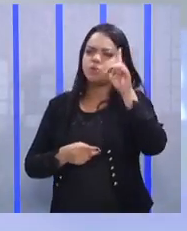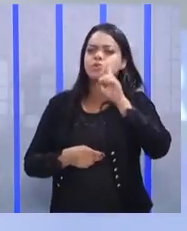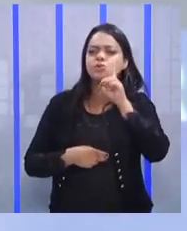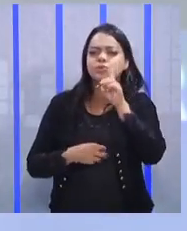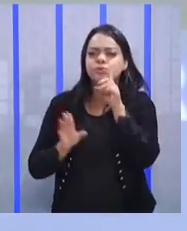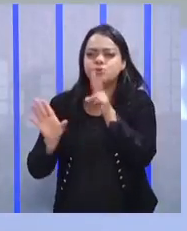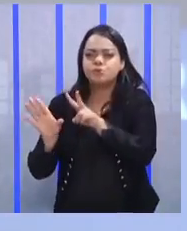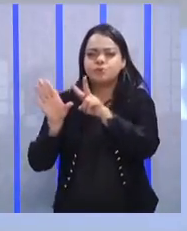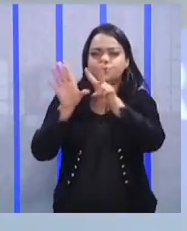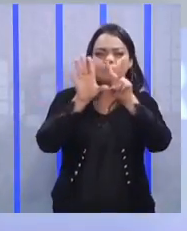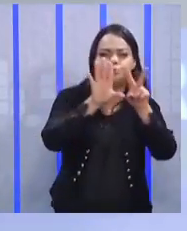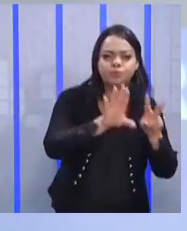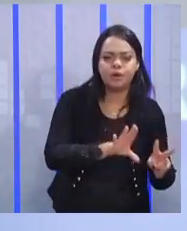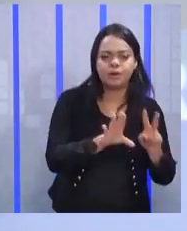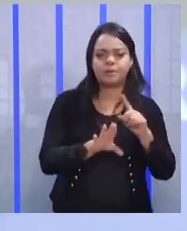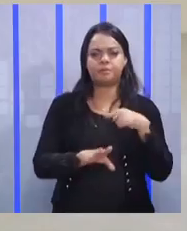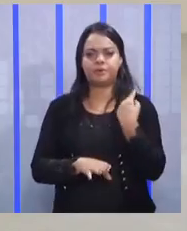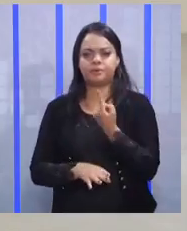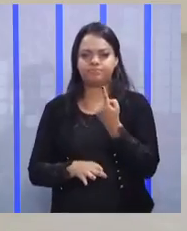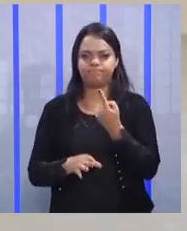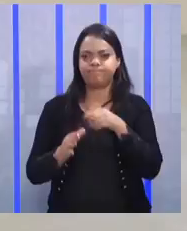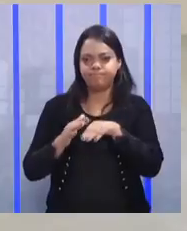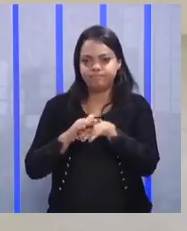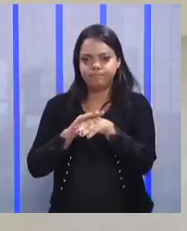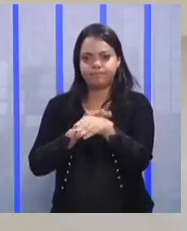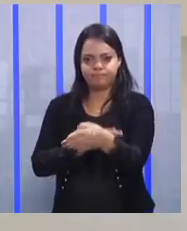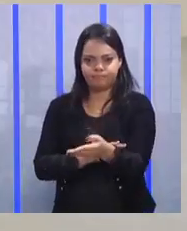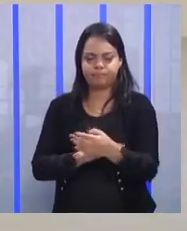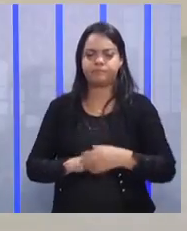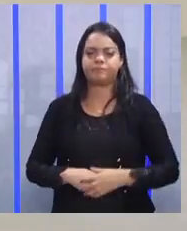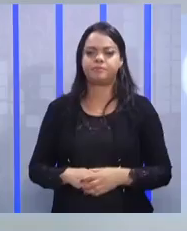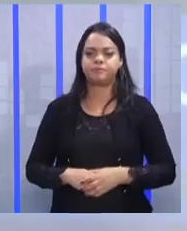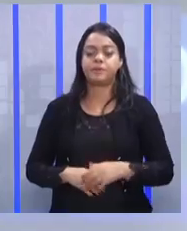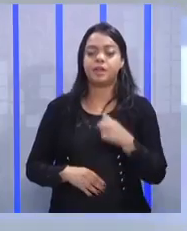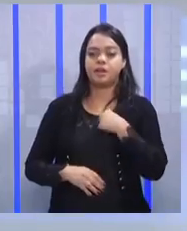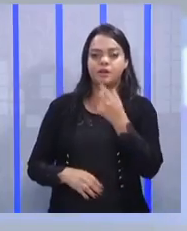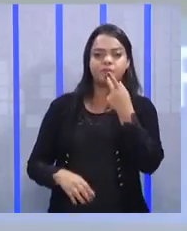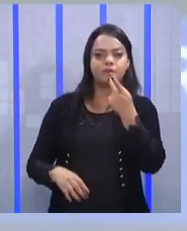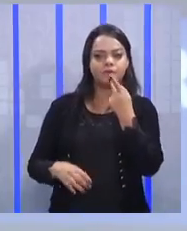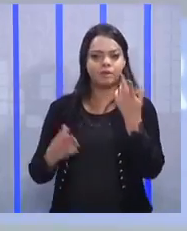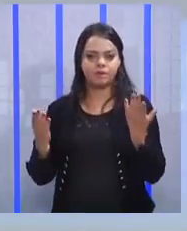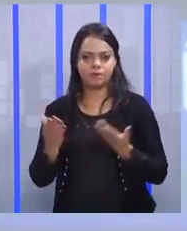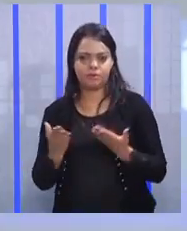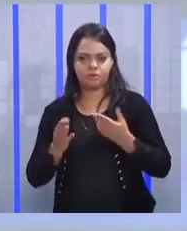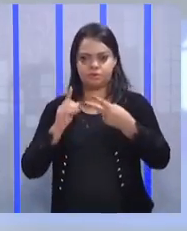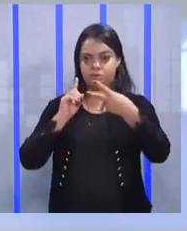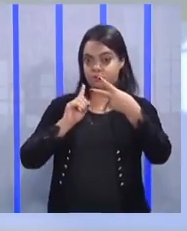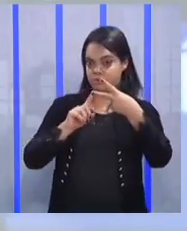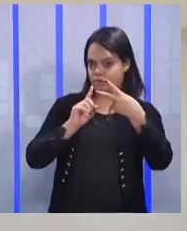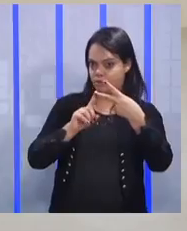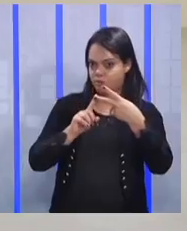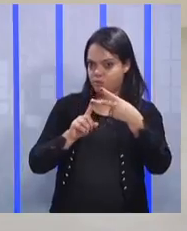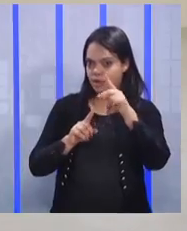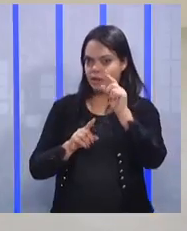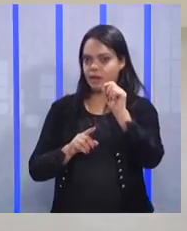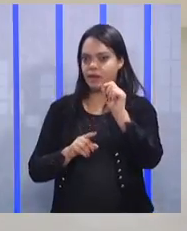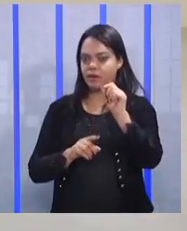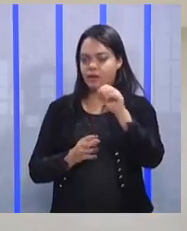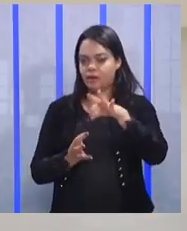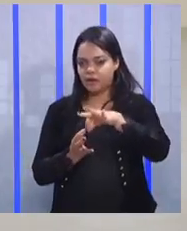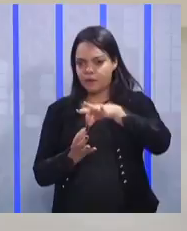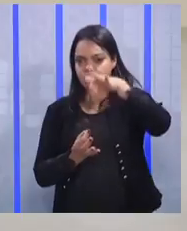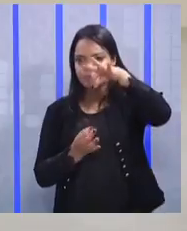toda semana, para que isso se torne um hábito. Eu vou aprofundar hoje aqui sobre esse segundo ingrediente, que é o espírito de